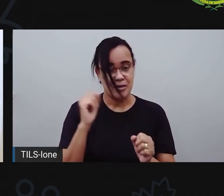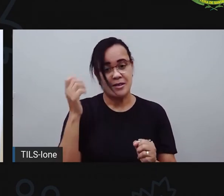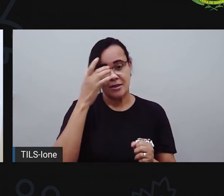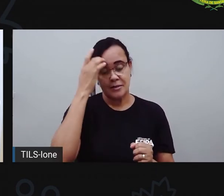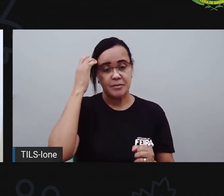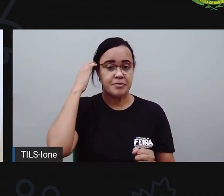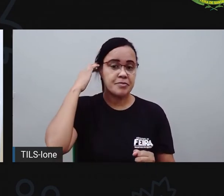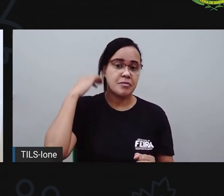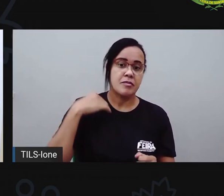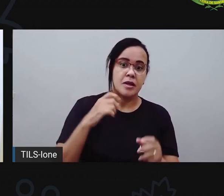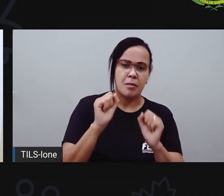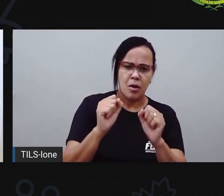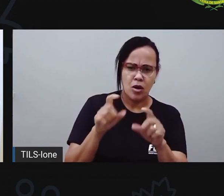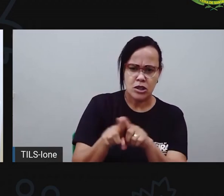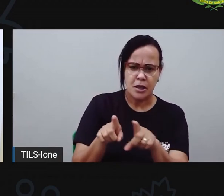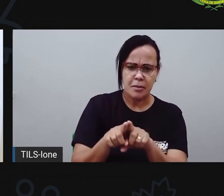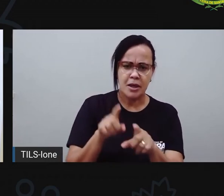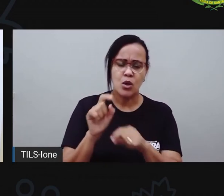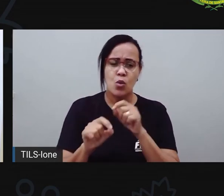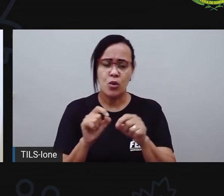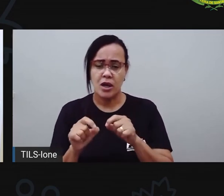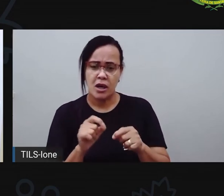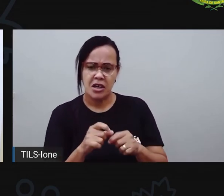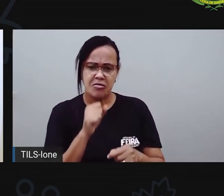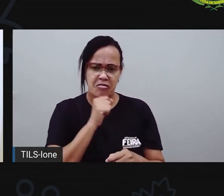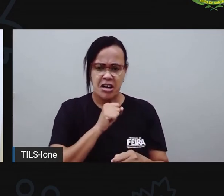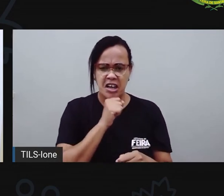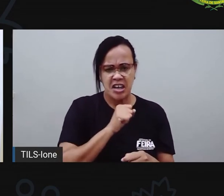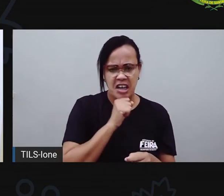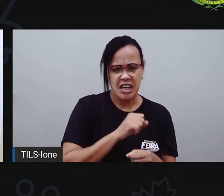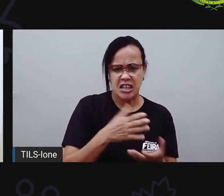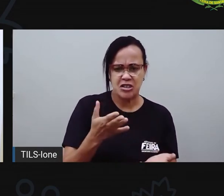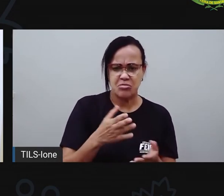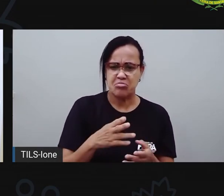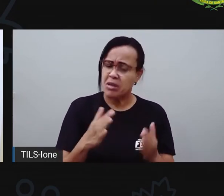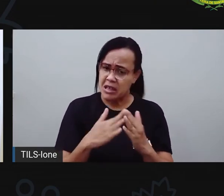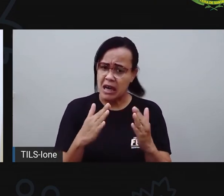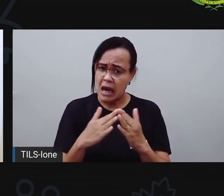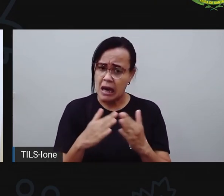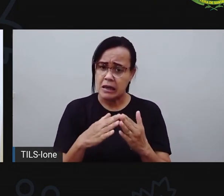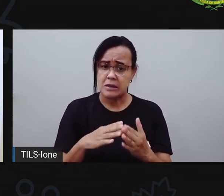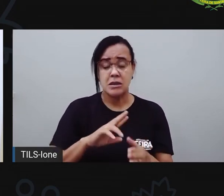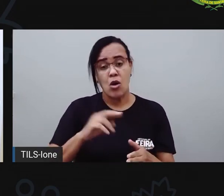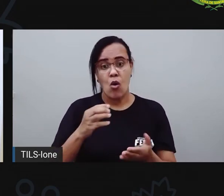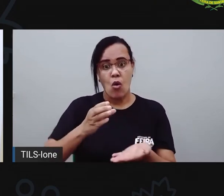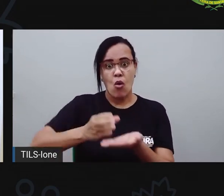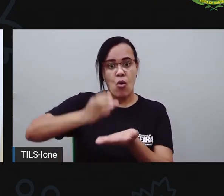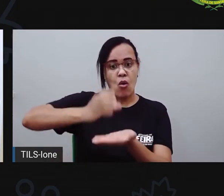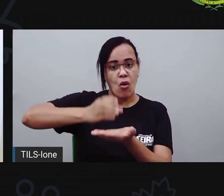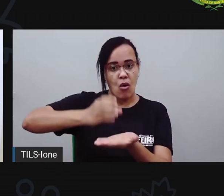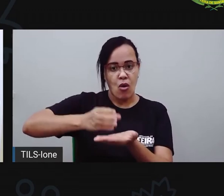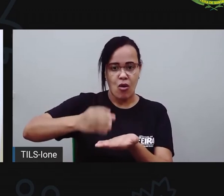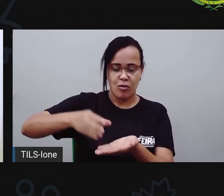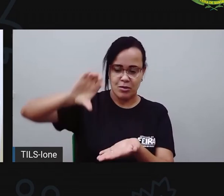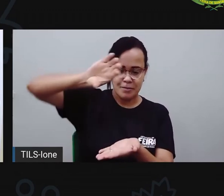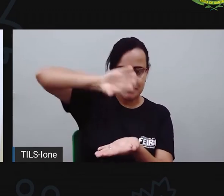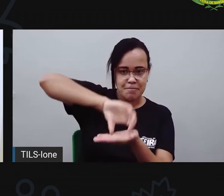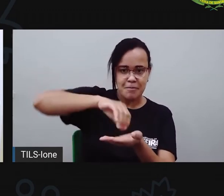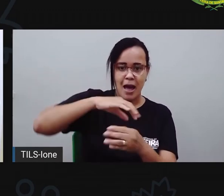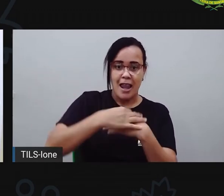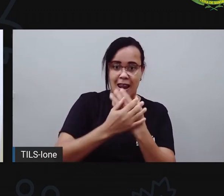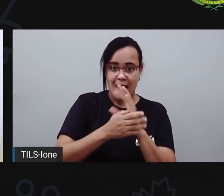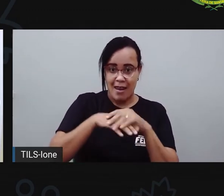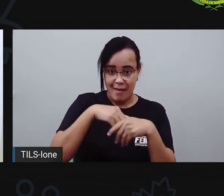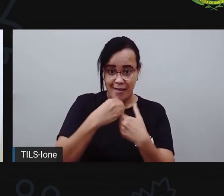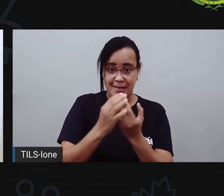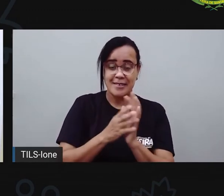esteja usado, velho, alguma coisa assim, um vasinho que você tem até um copo, né? Que você tem em casa. Você lava direitinho e você